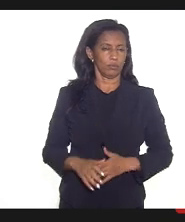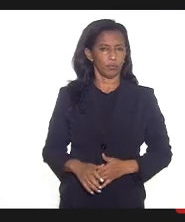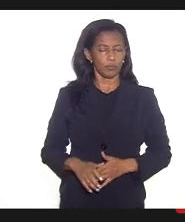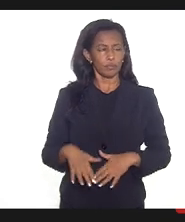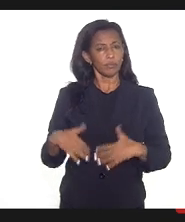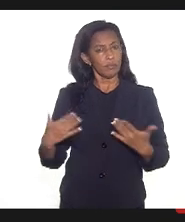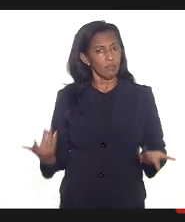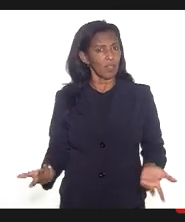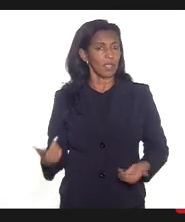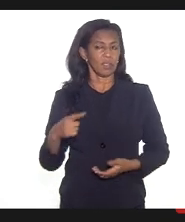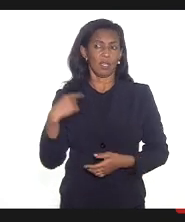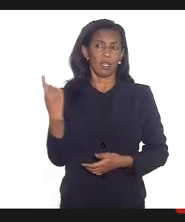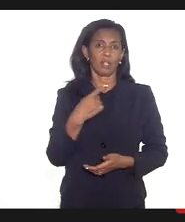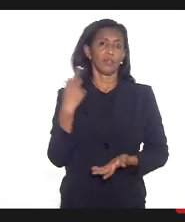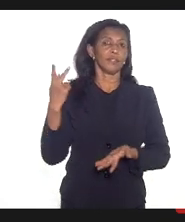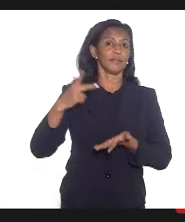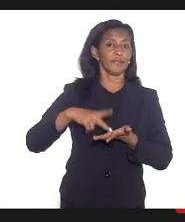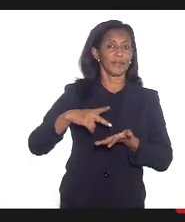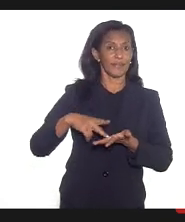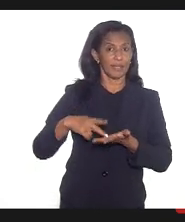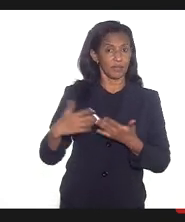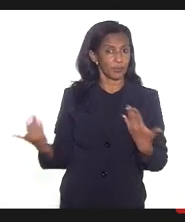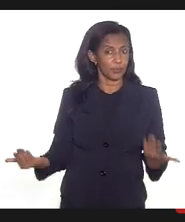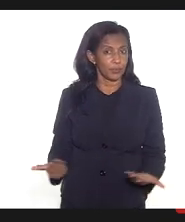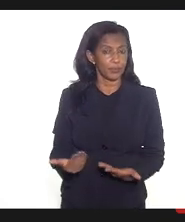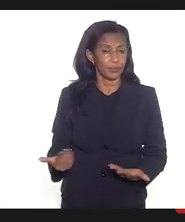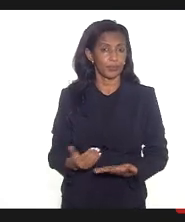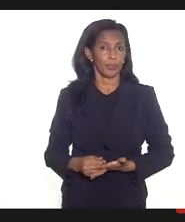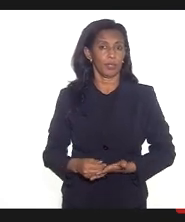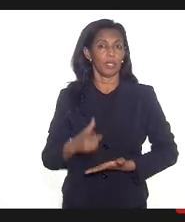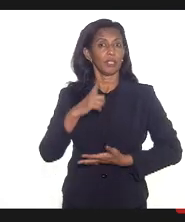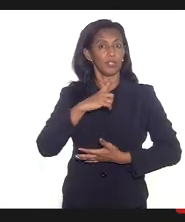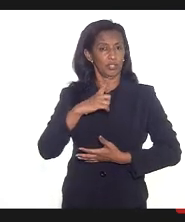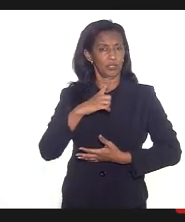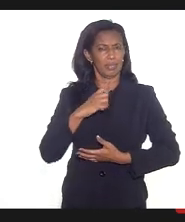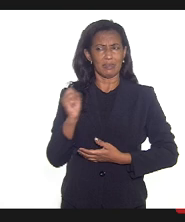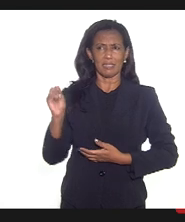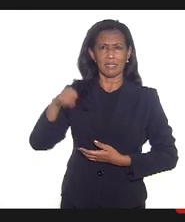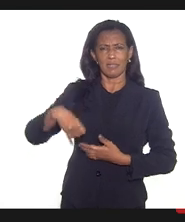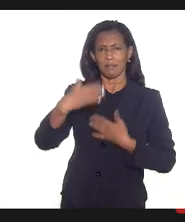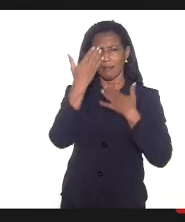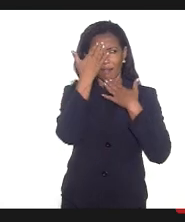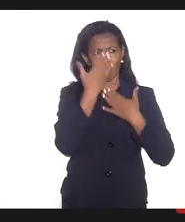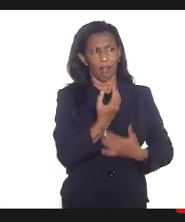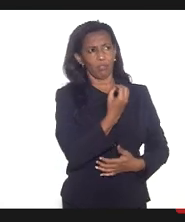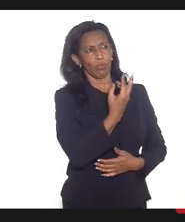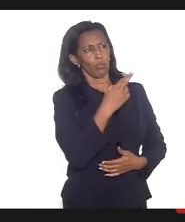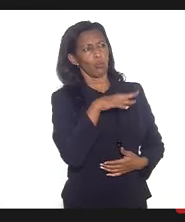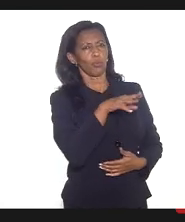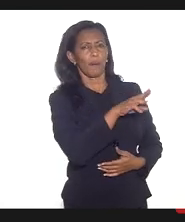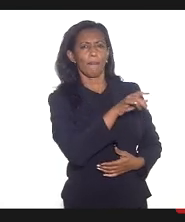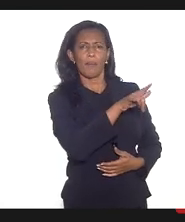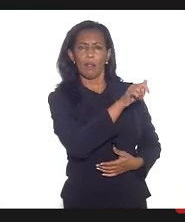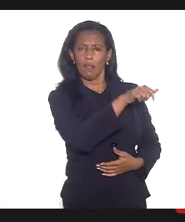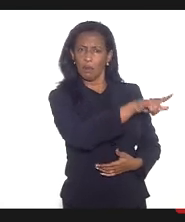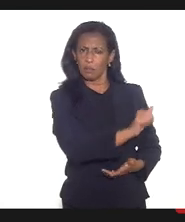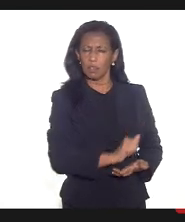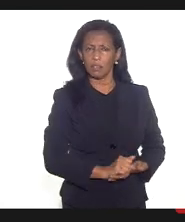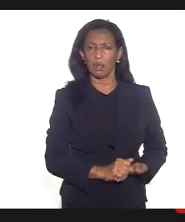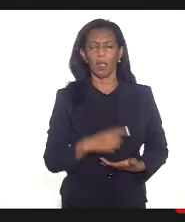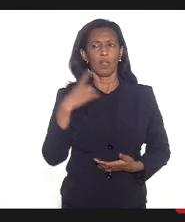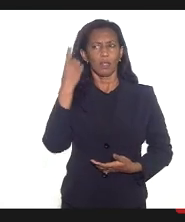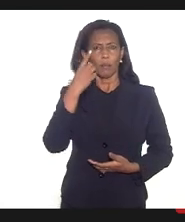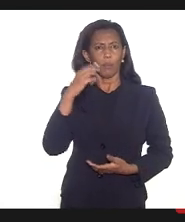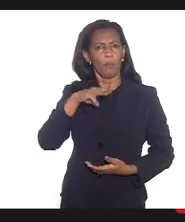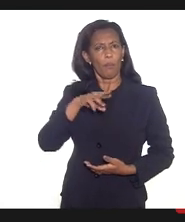isso é a nossa realidade prática e a gente tem sim a que agradecer a doutora Melani agradecer a